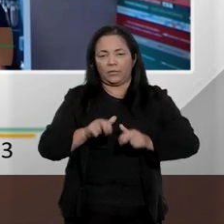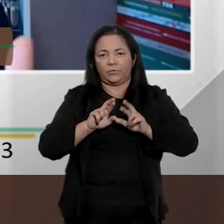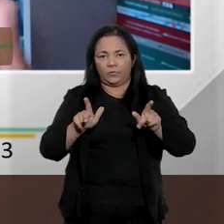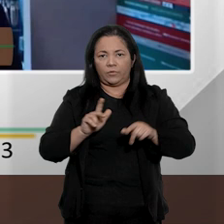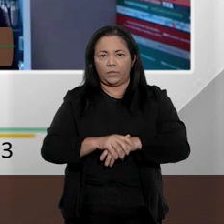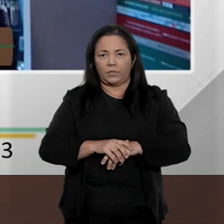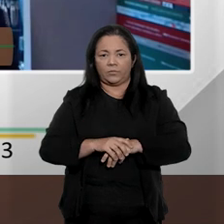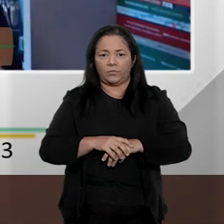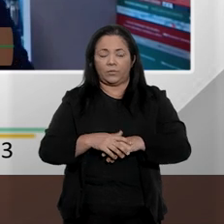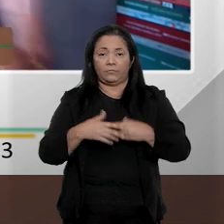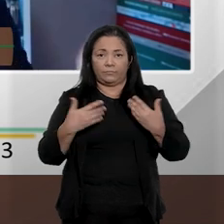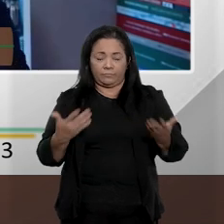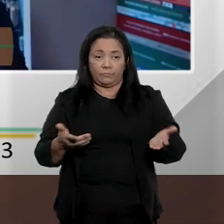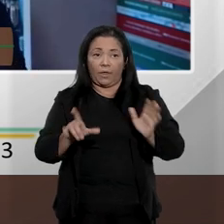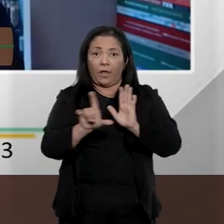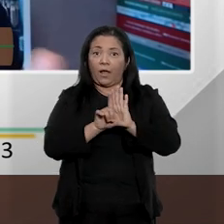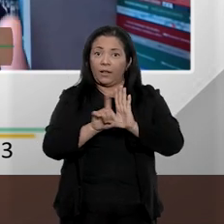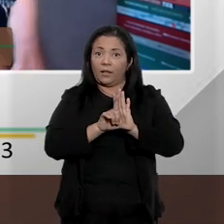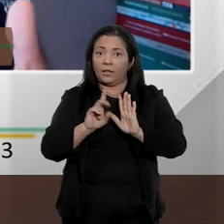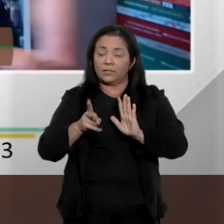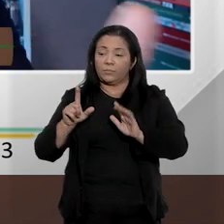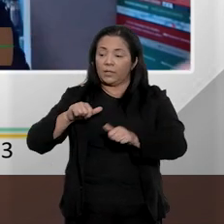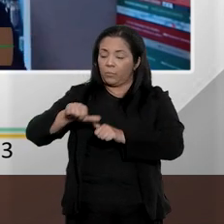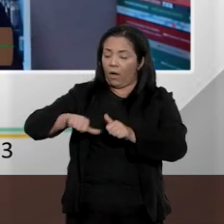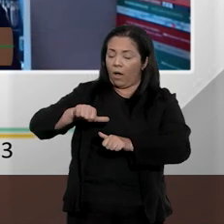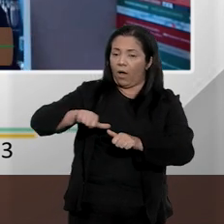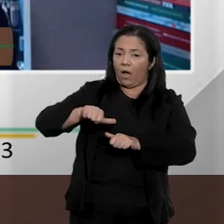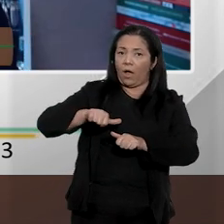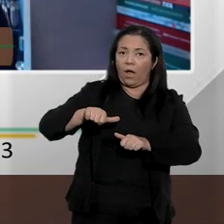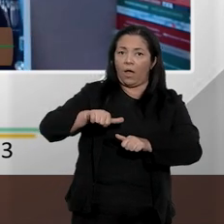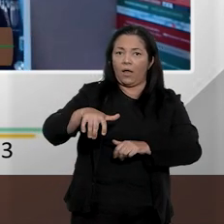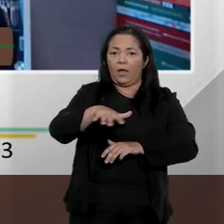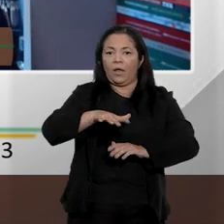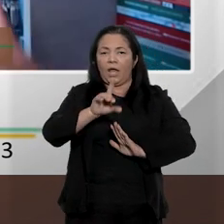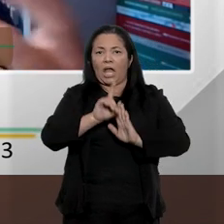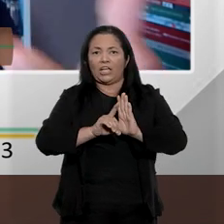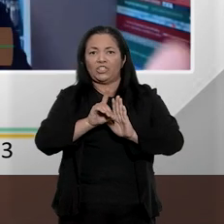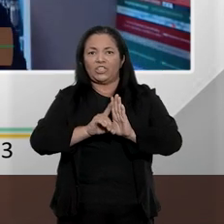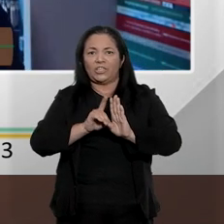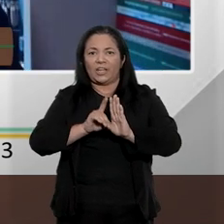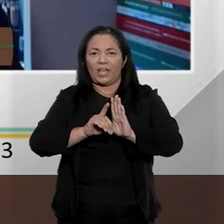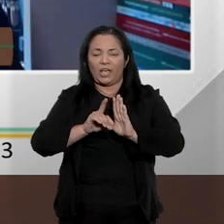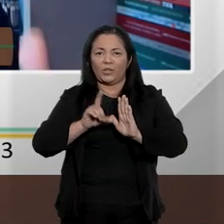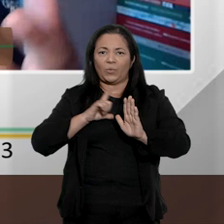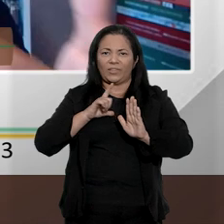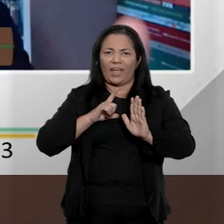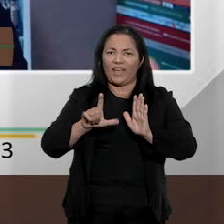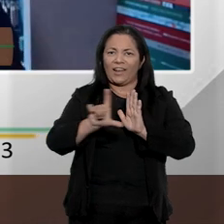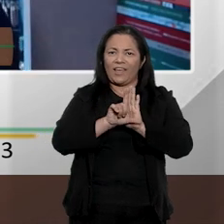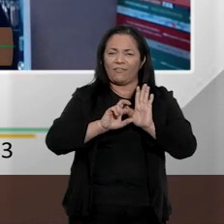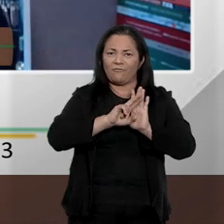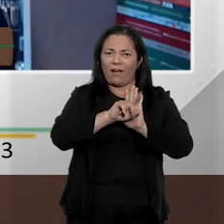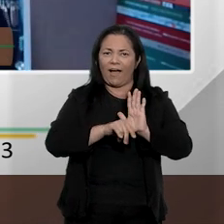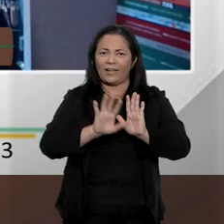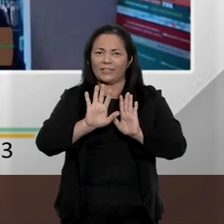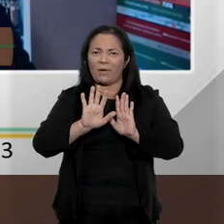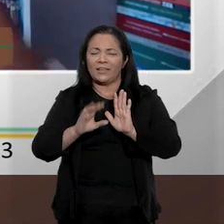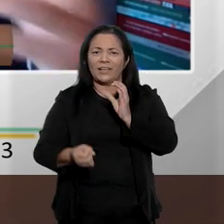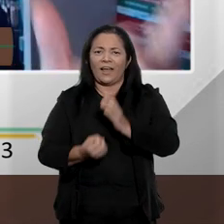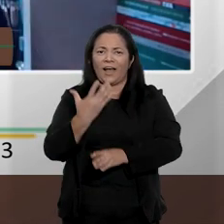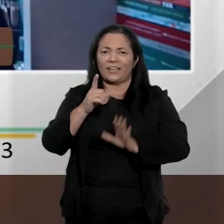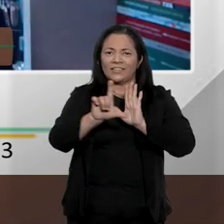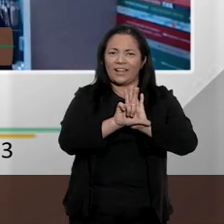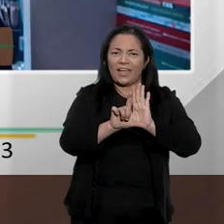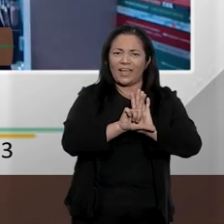sempre, de alguma forma, a reboque das mudanças, né? O direito está sempre atrasado, e o direito penal é ainda mais atrasado, há,